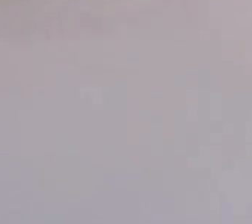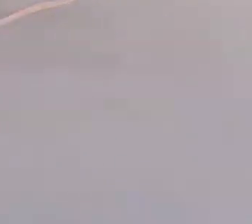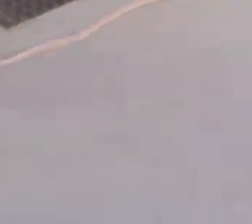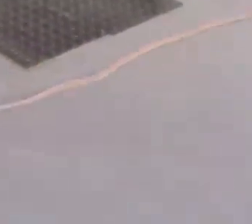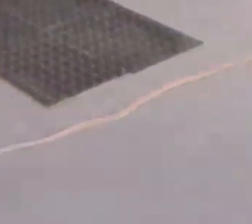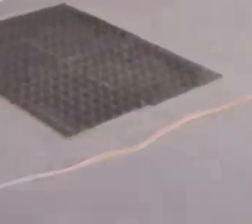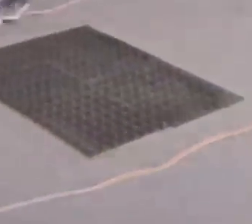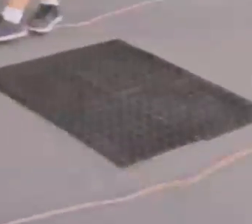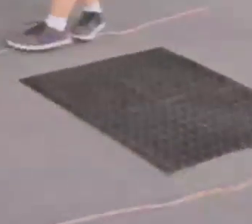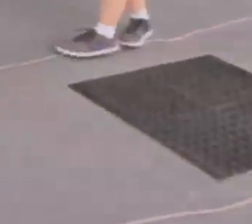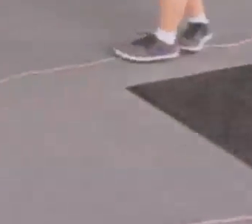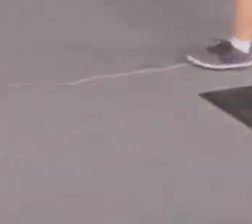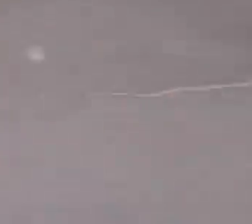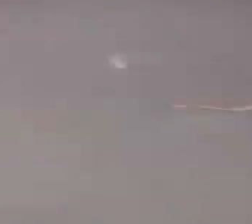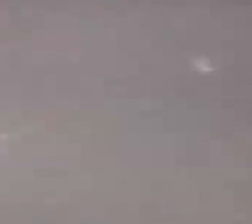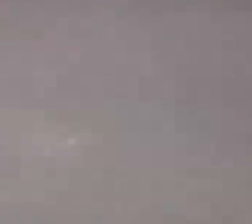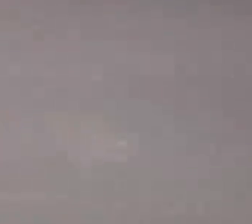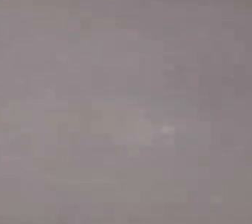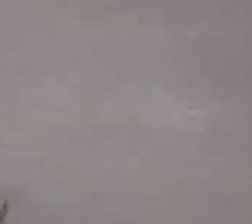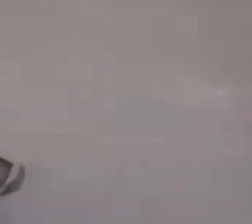Crianças fazem atividades no circuito.